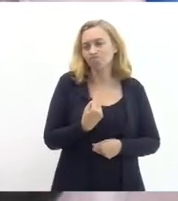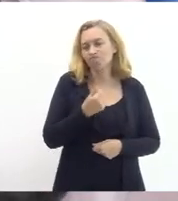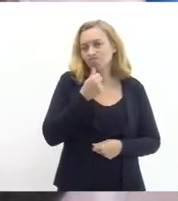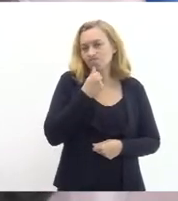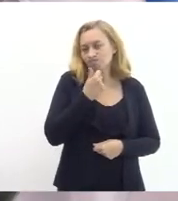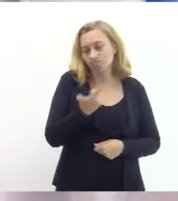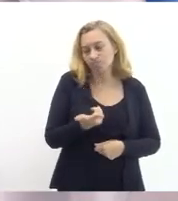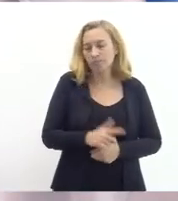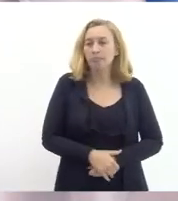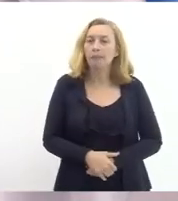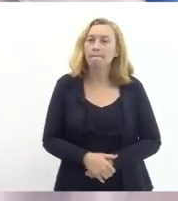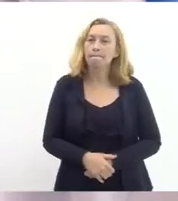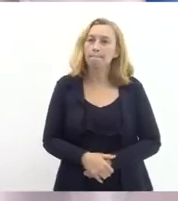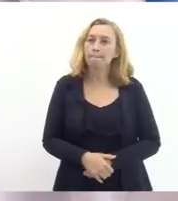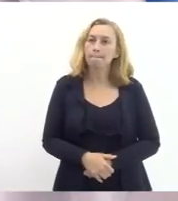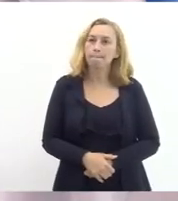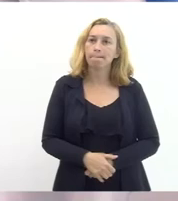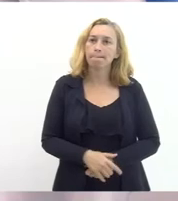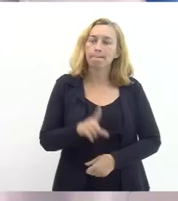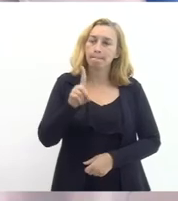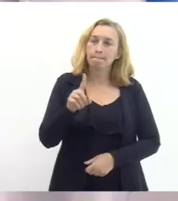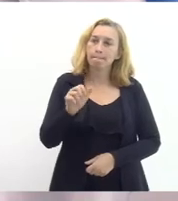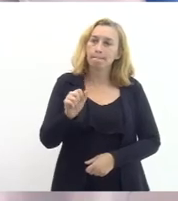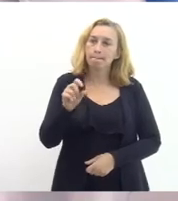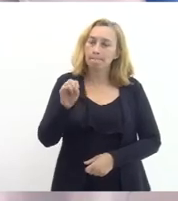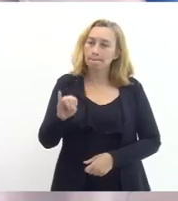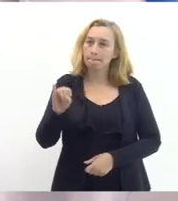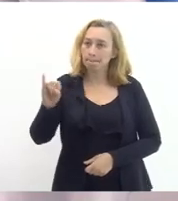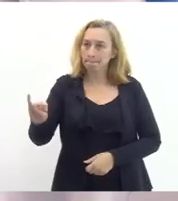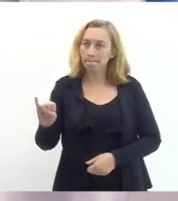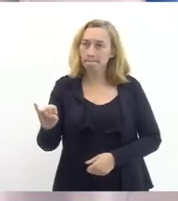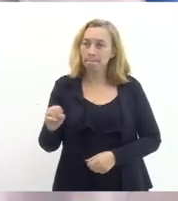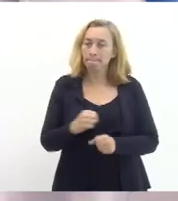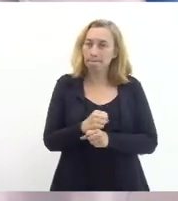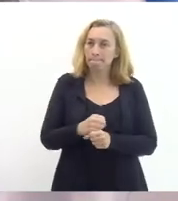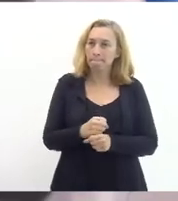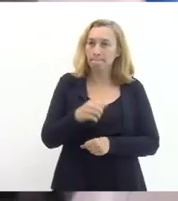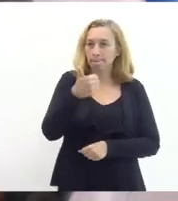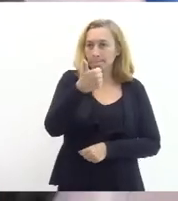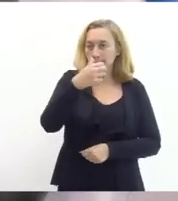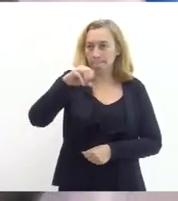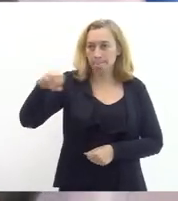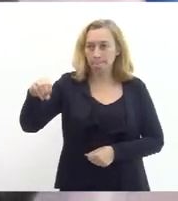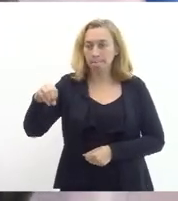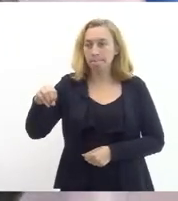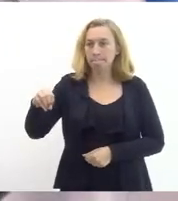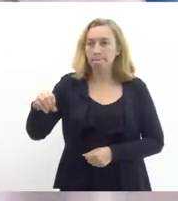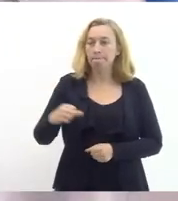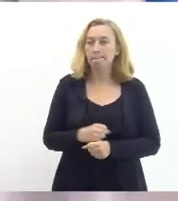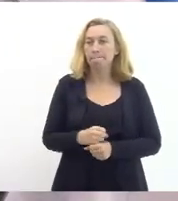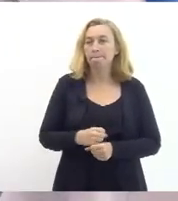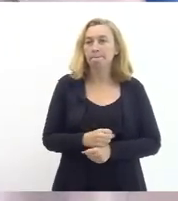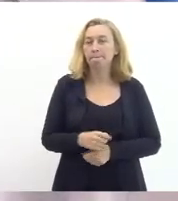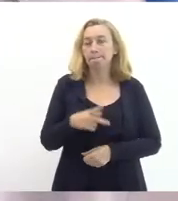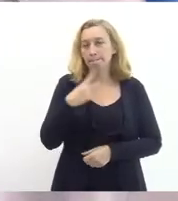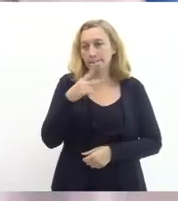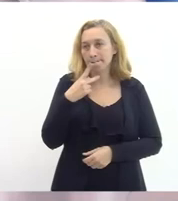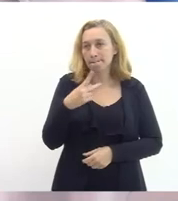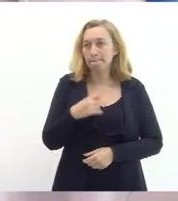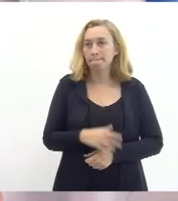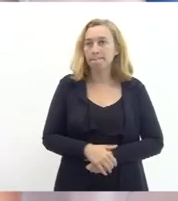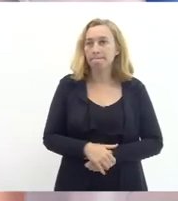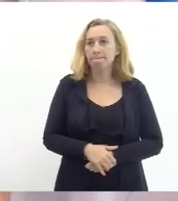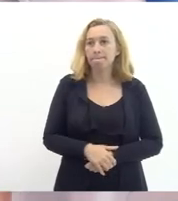triste Darcy que nesse ano completaria 100 anos ele falava que